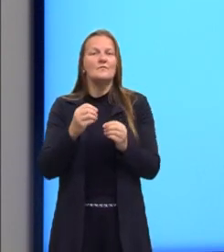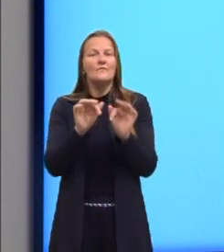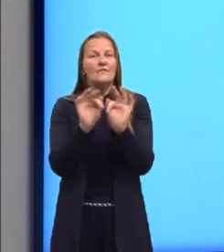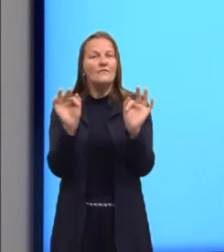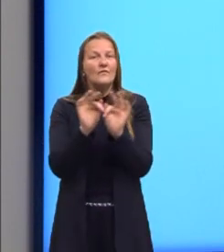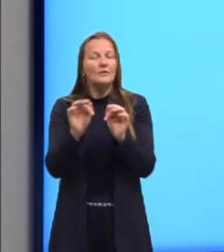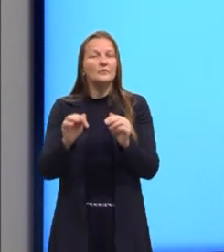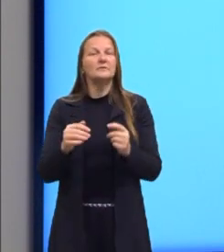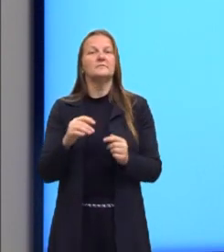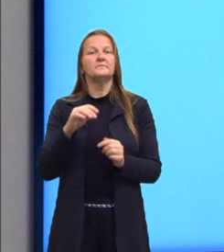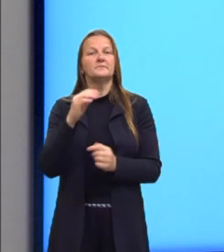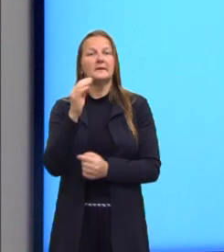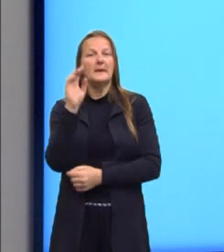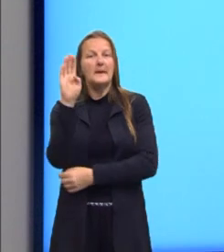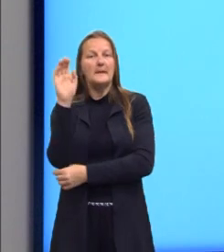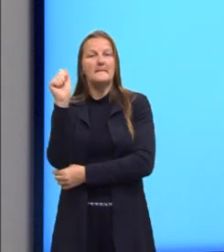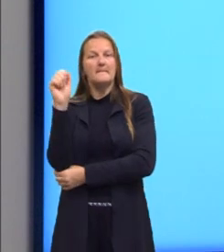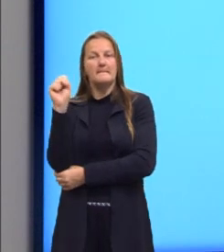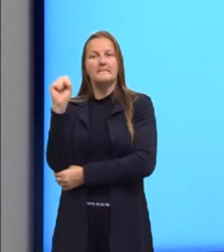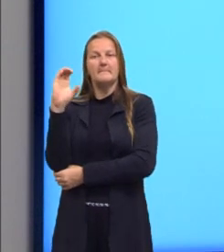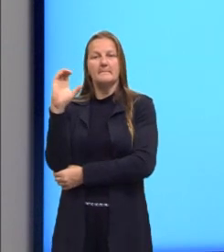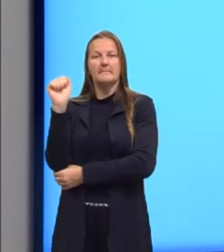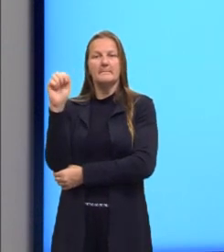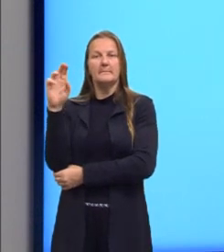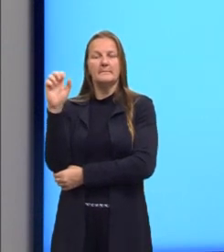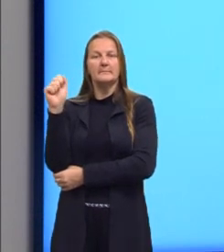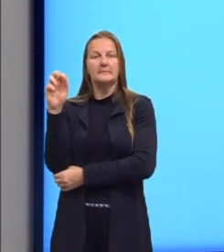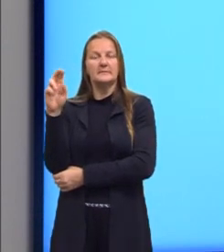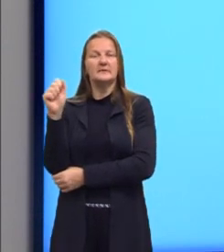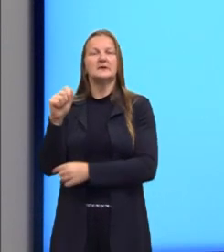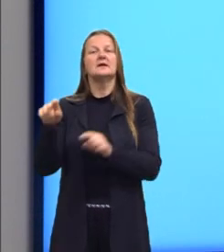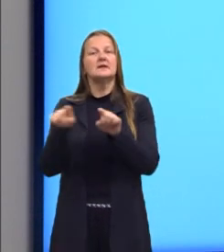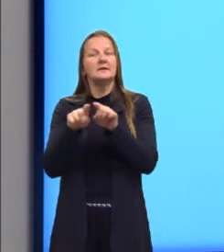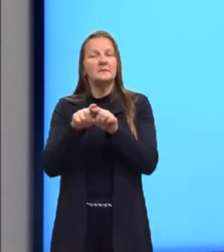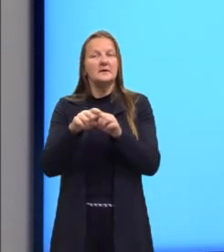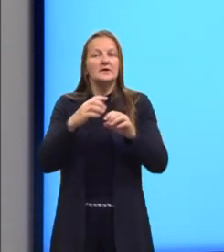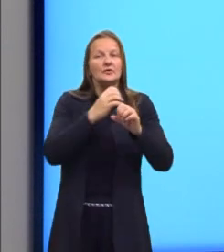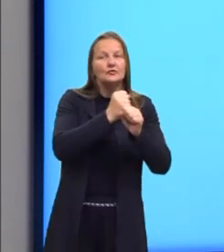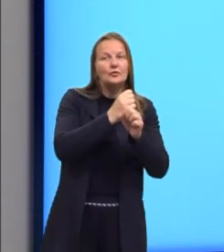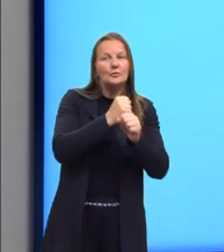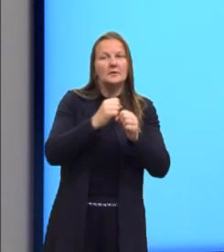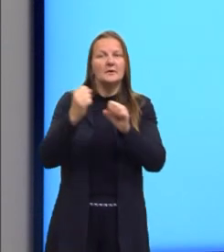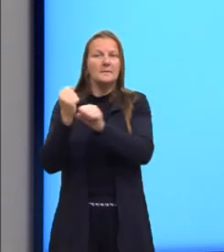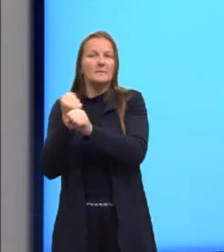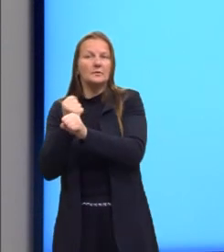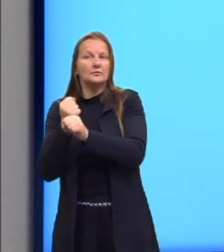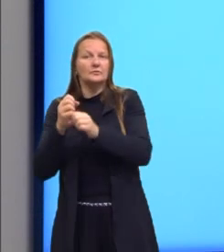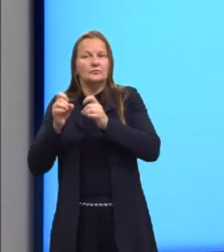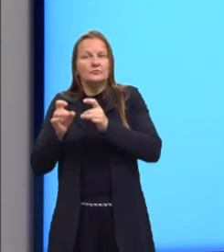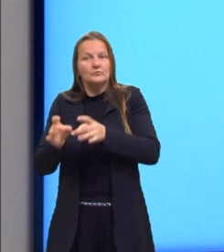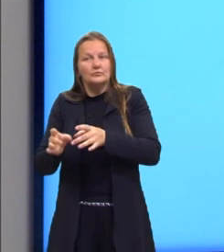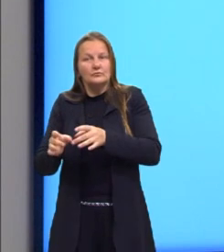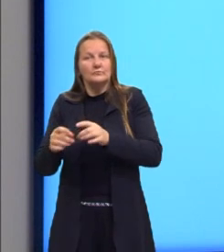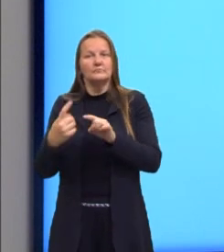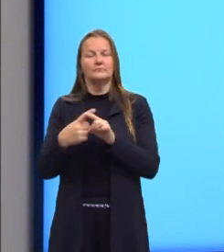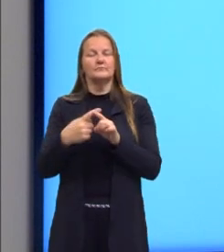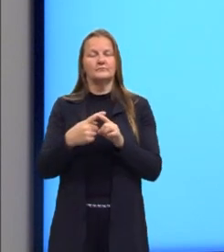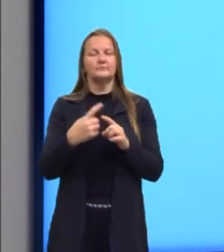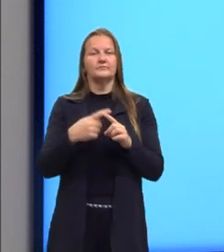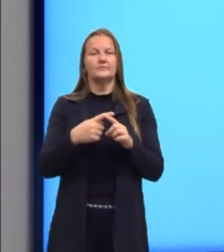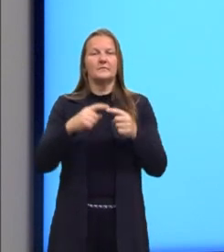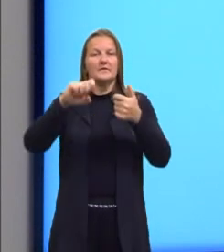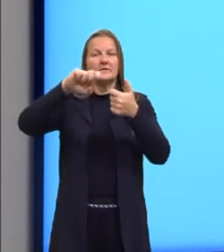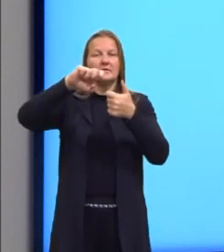de Bhaskara, e também o método da soma e produto. As raízes de uma função quadrática são os